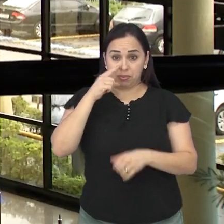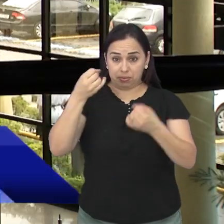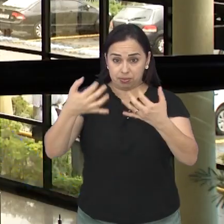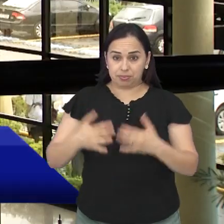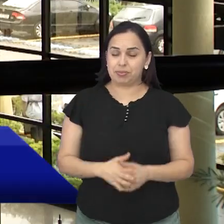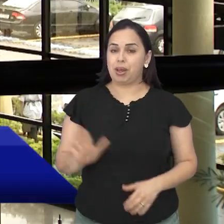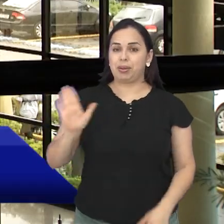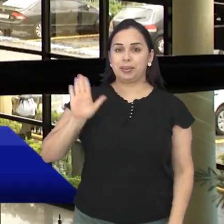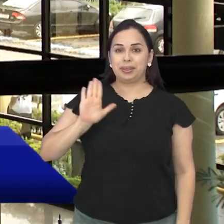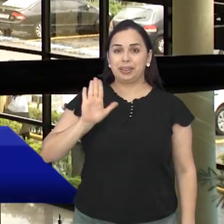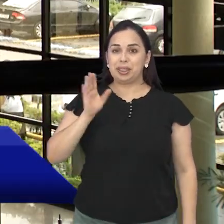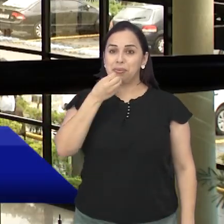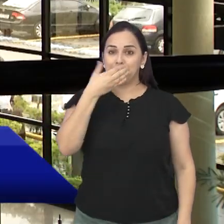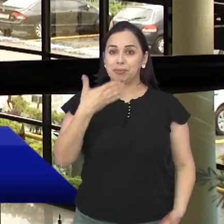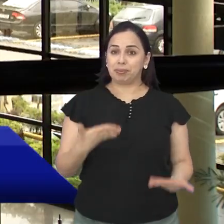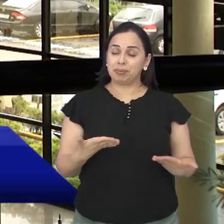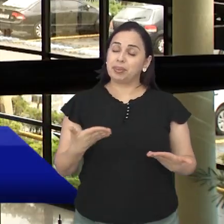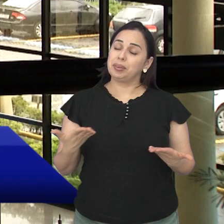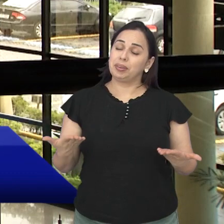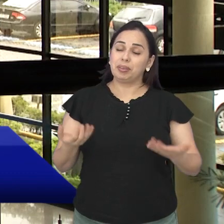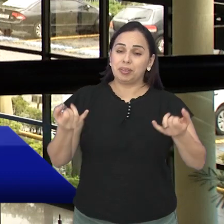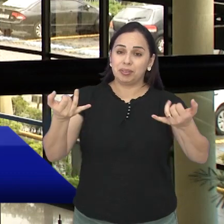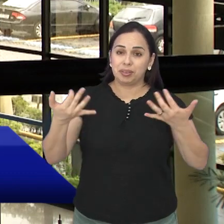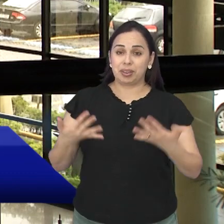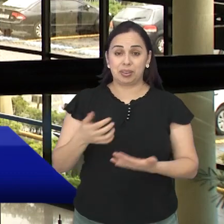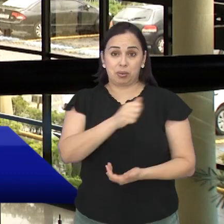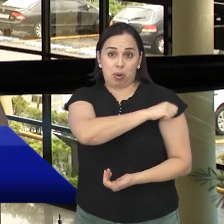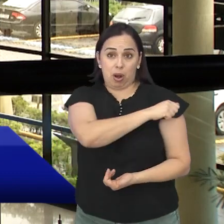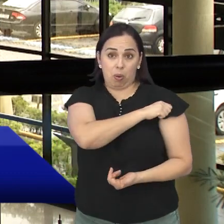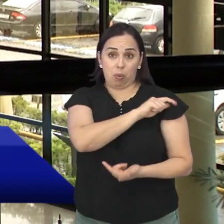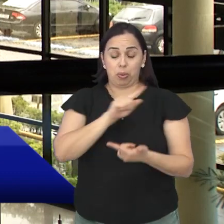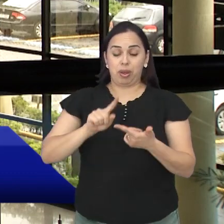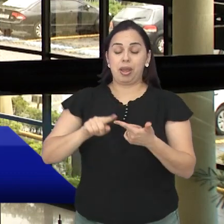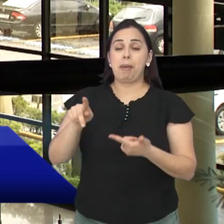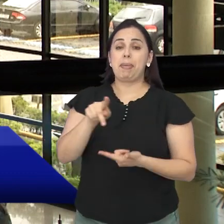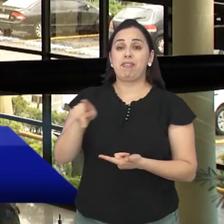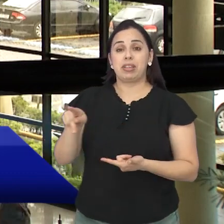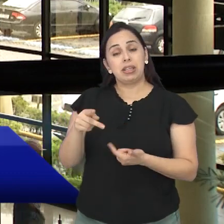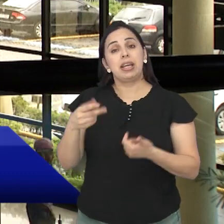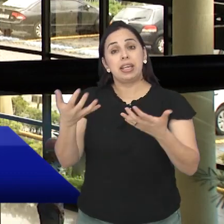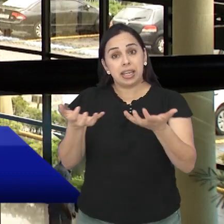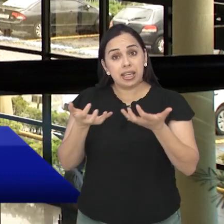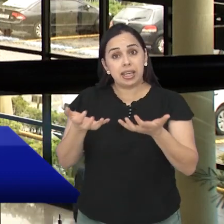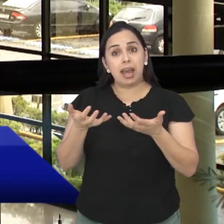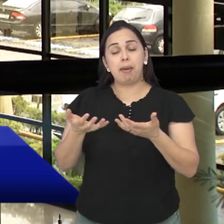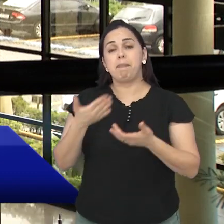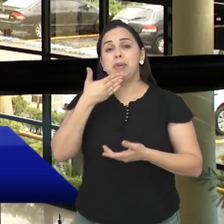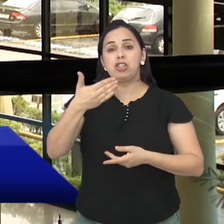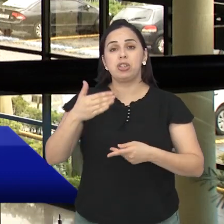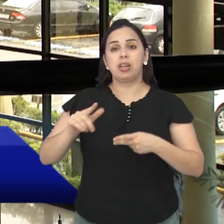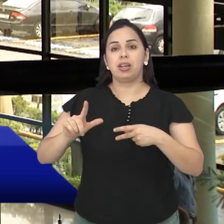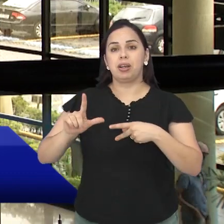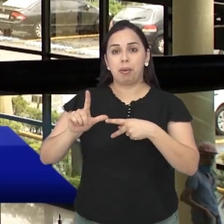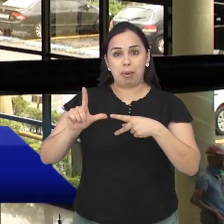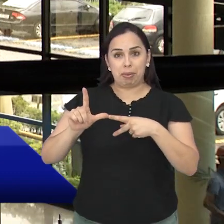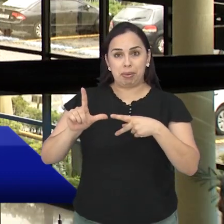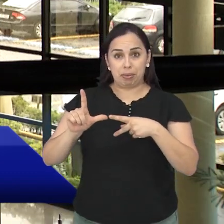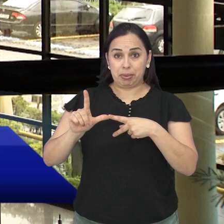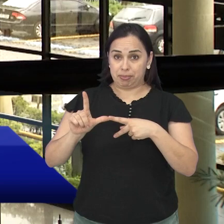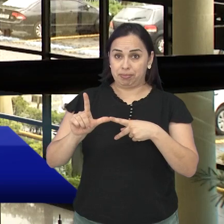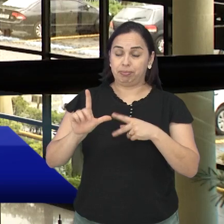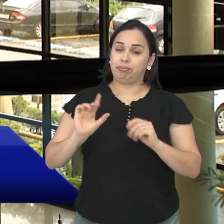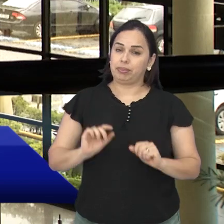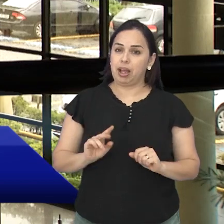Ei, gente, tudo bem? Bom, hoje eu vou falar com alunos e professores que precisam solicitar o passe livre intermunicipal.